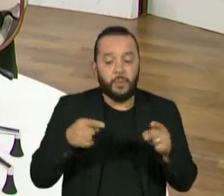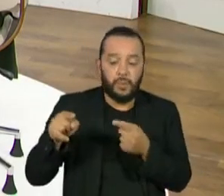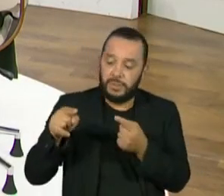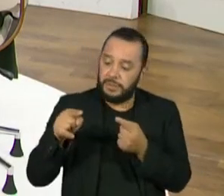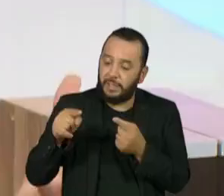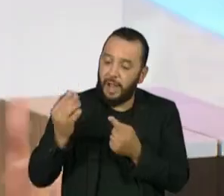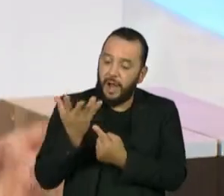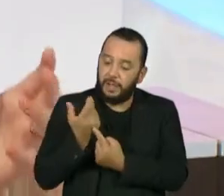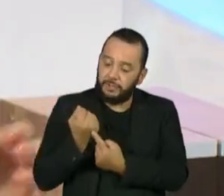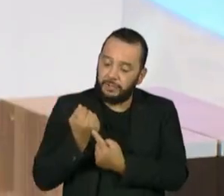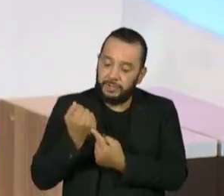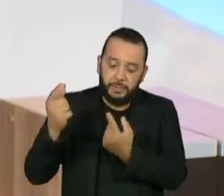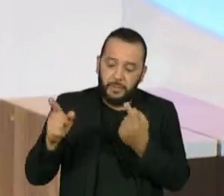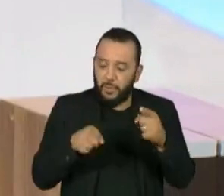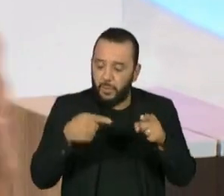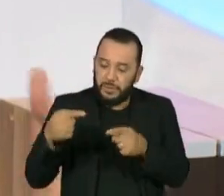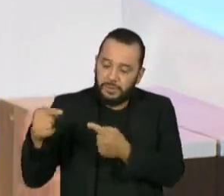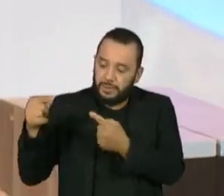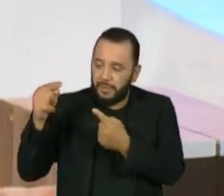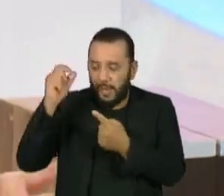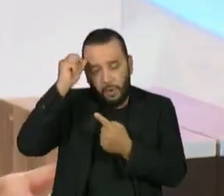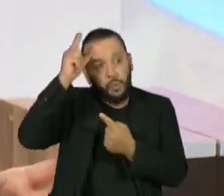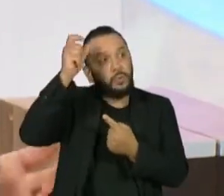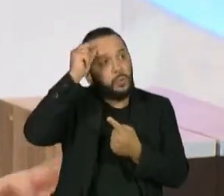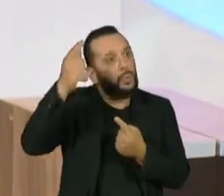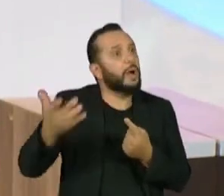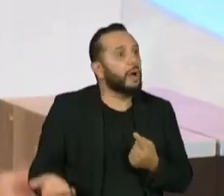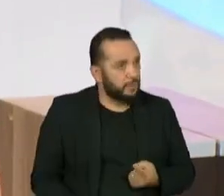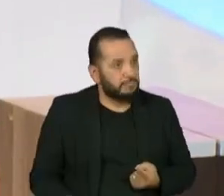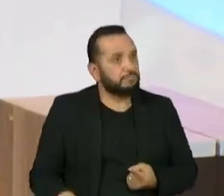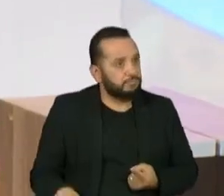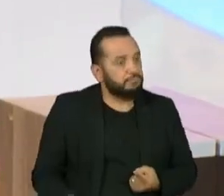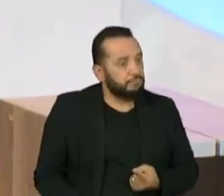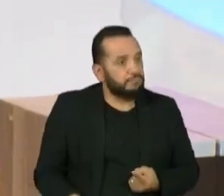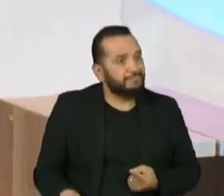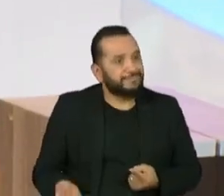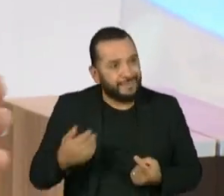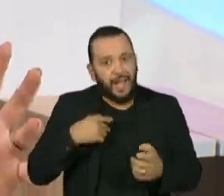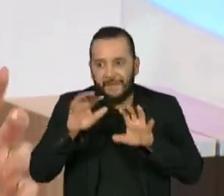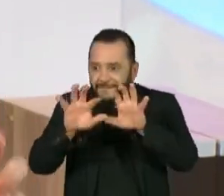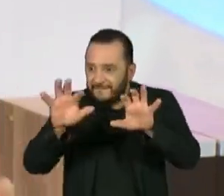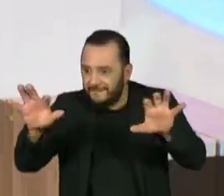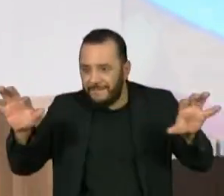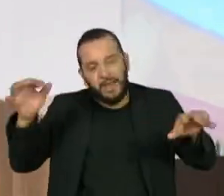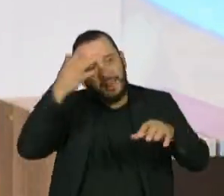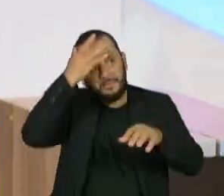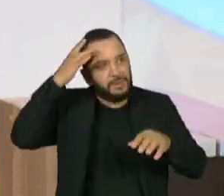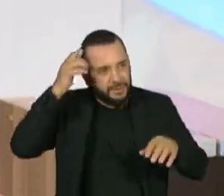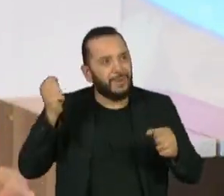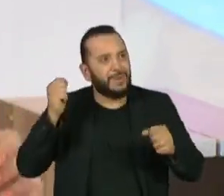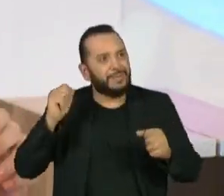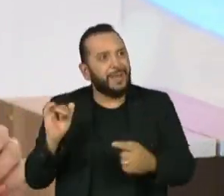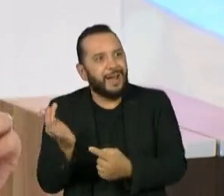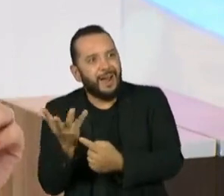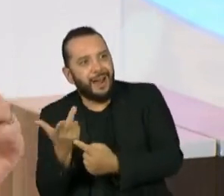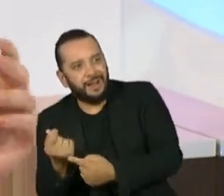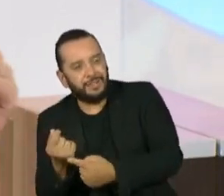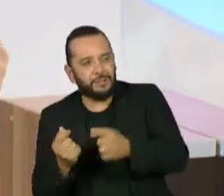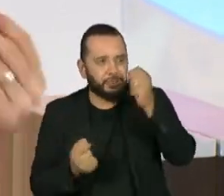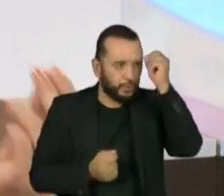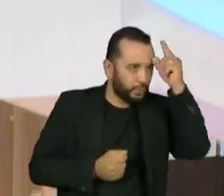E ninguém chega melhor nas pessoas do que a arte, do que a cultura, que tem esse poder de